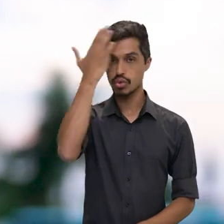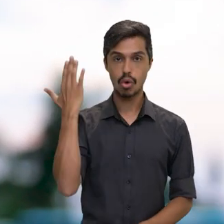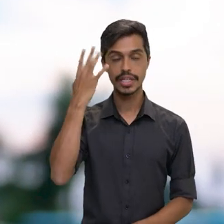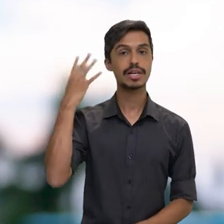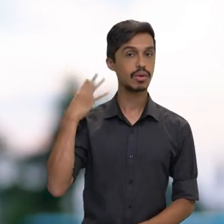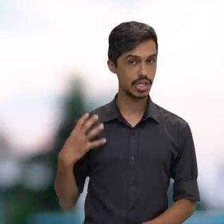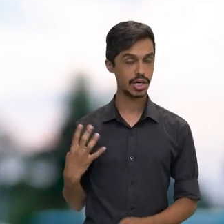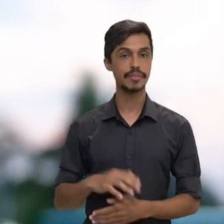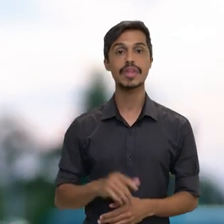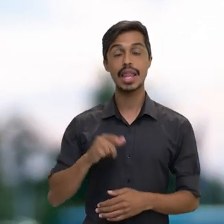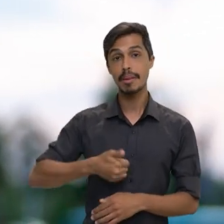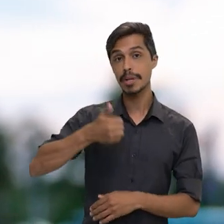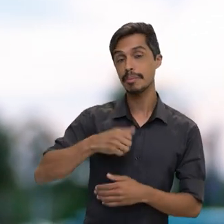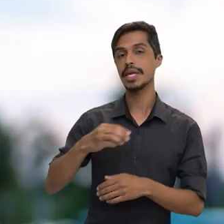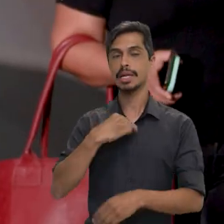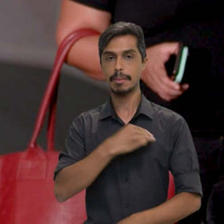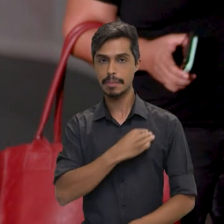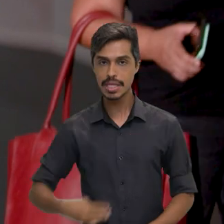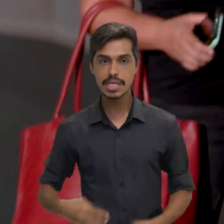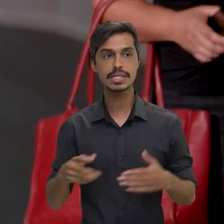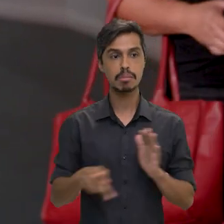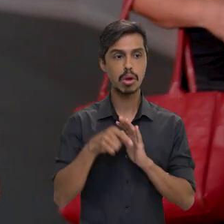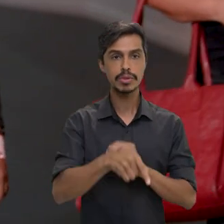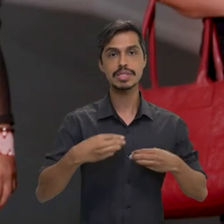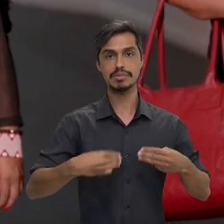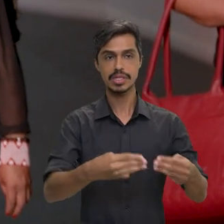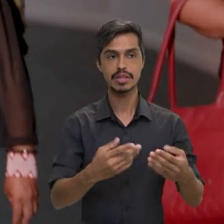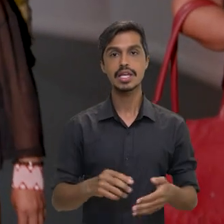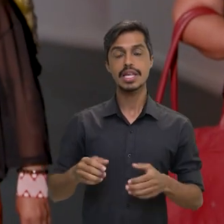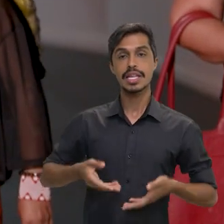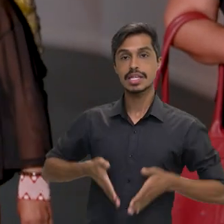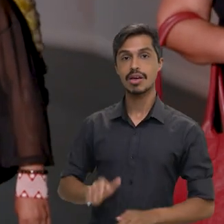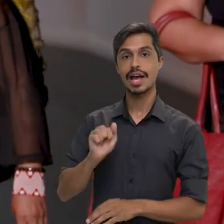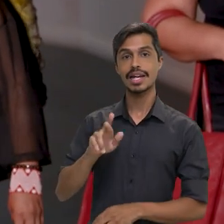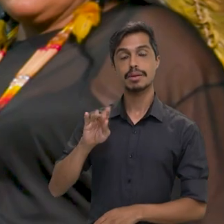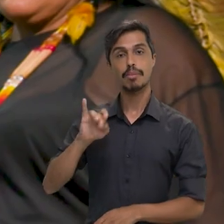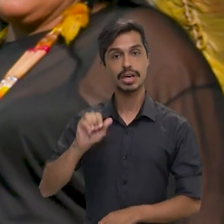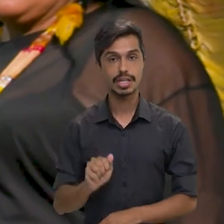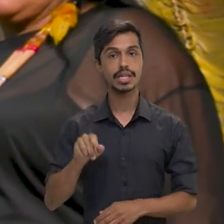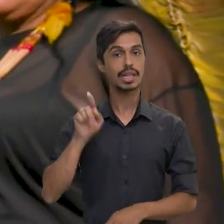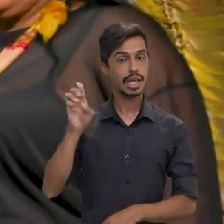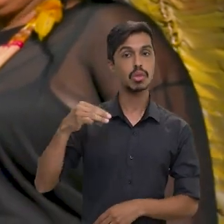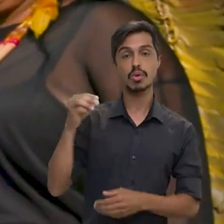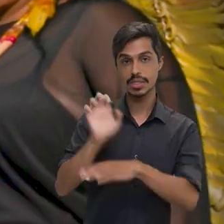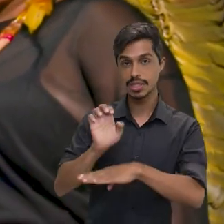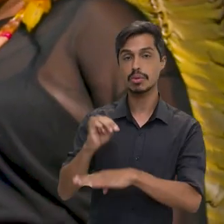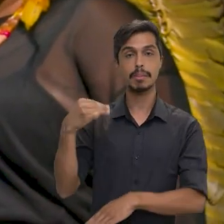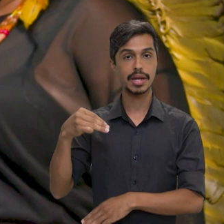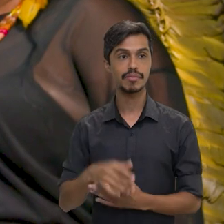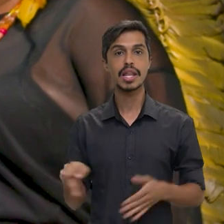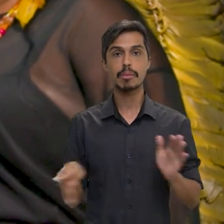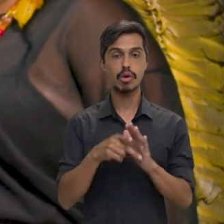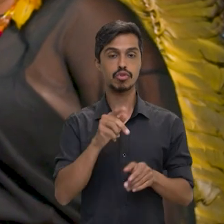deputada federal indígena do Estado de São Paulo e a primeira indígena a ocupar um ministério. Nascida na terra de Araribóia, no